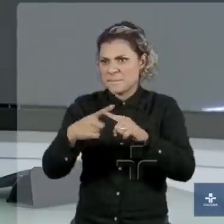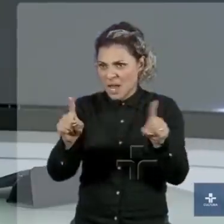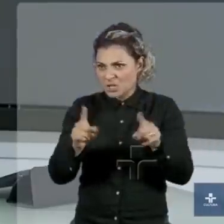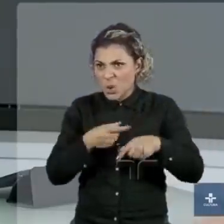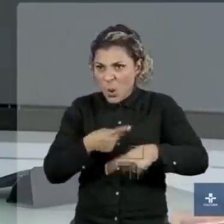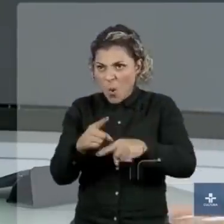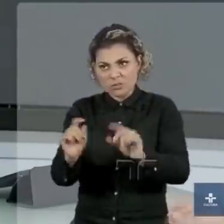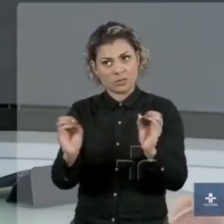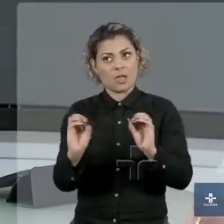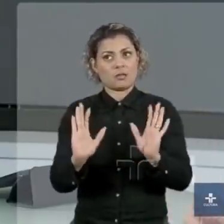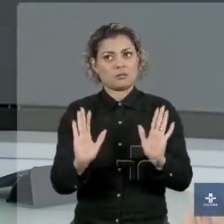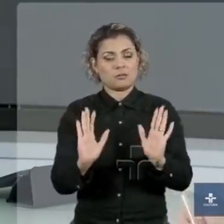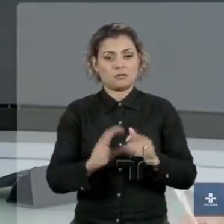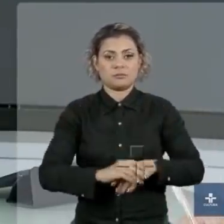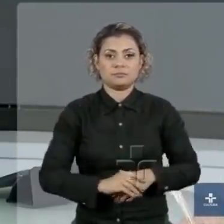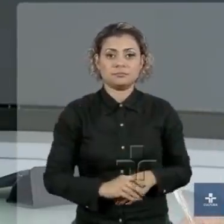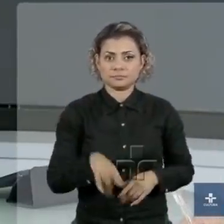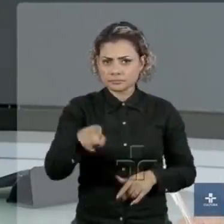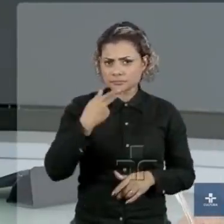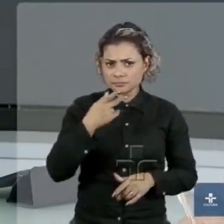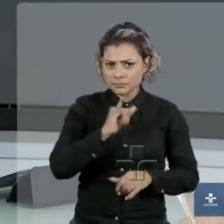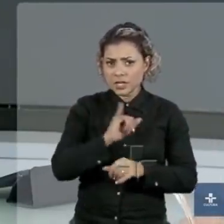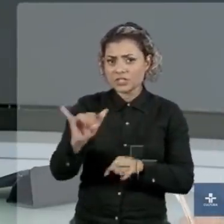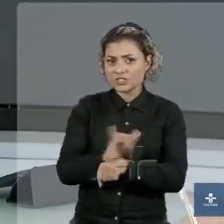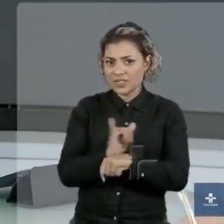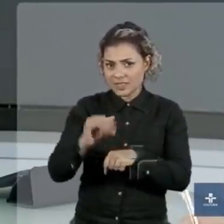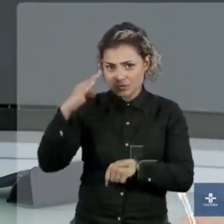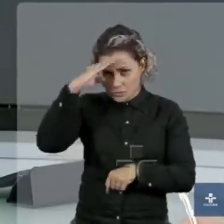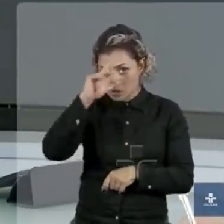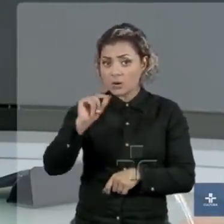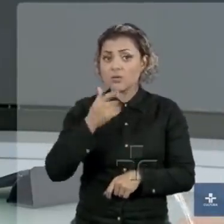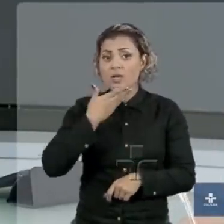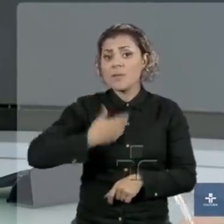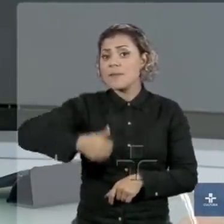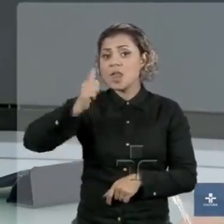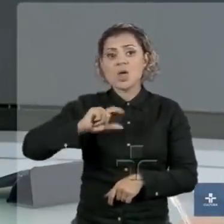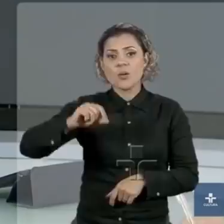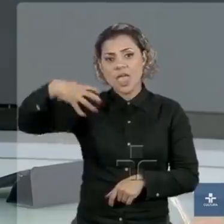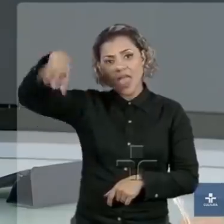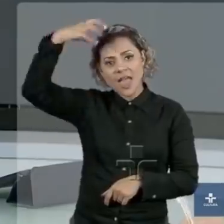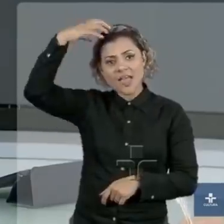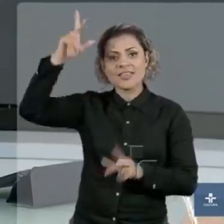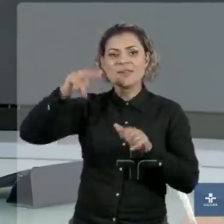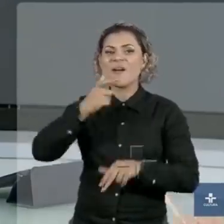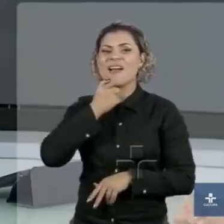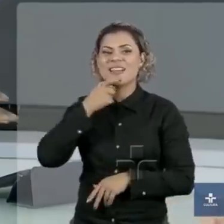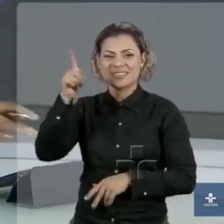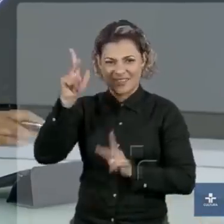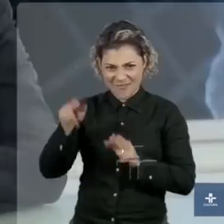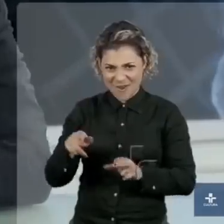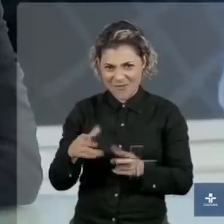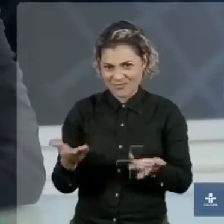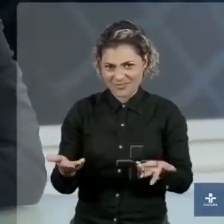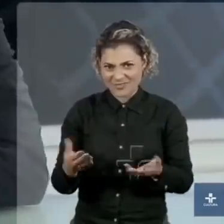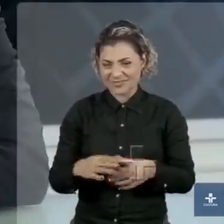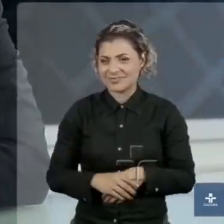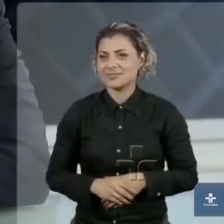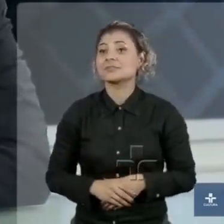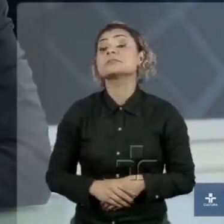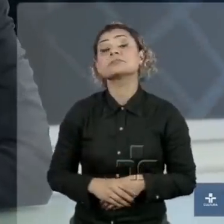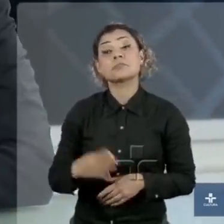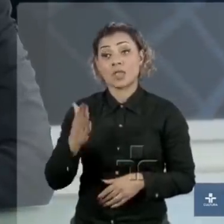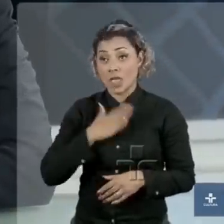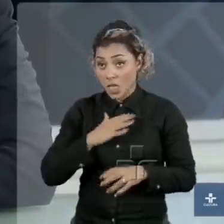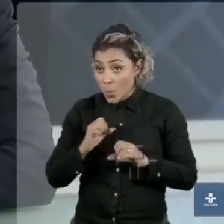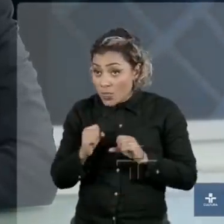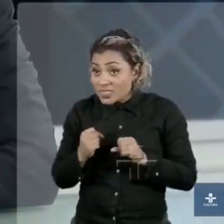Você citou em entrevista que a saída para Bolsonaro seria se tornar uma rainha da Inglaterra. Explica, por favor. Na verdade, eu não